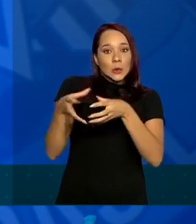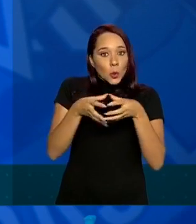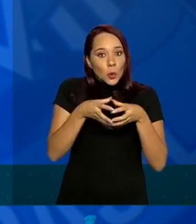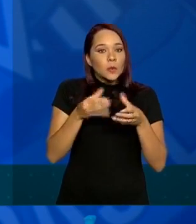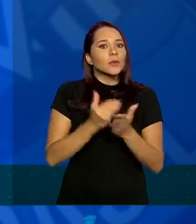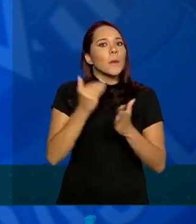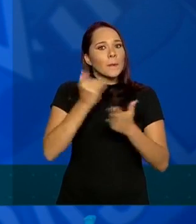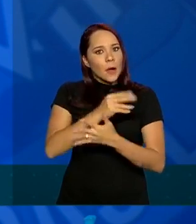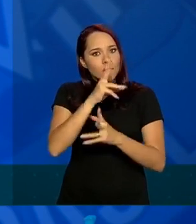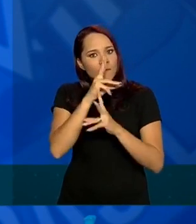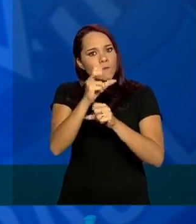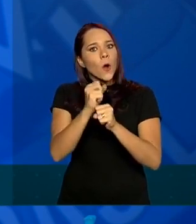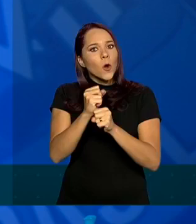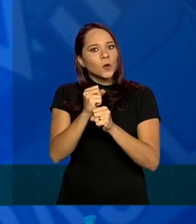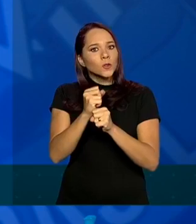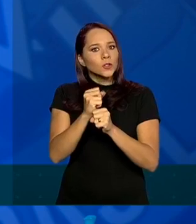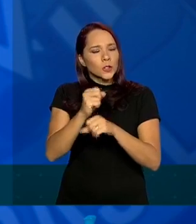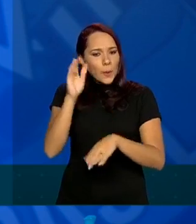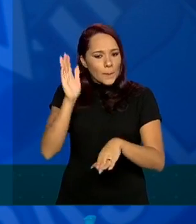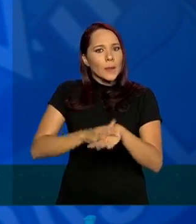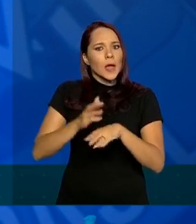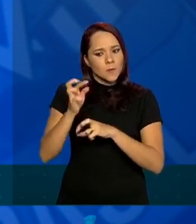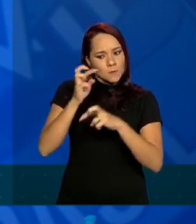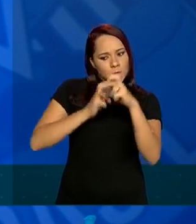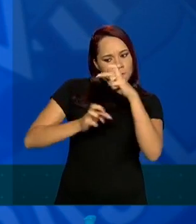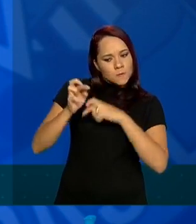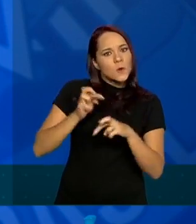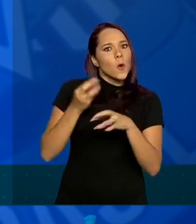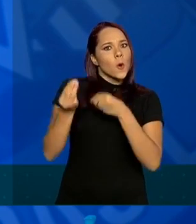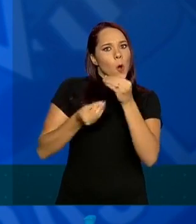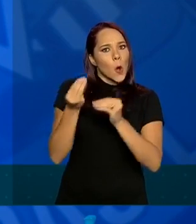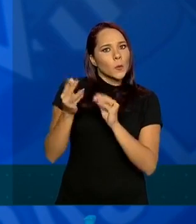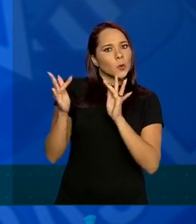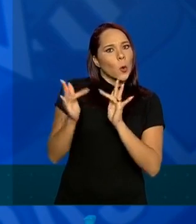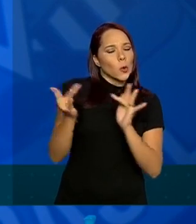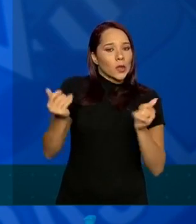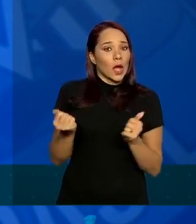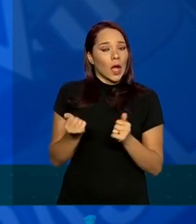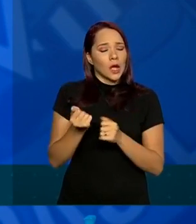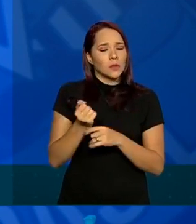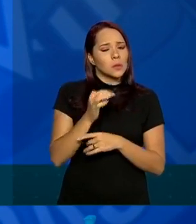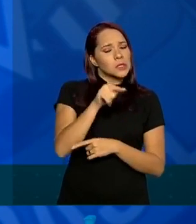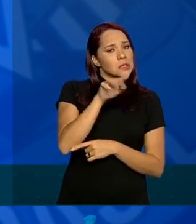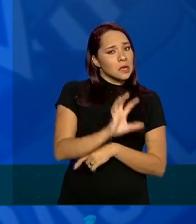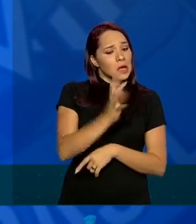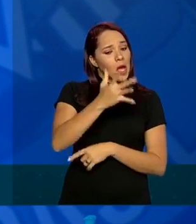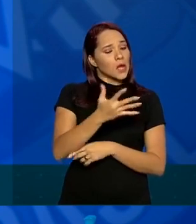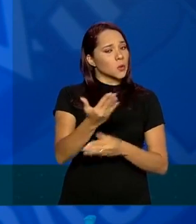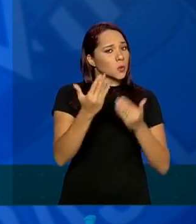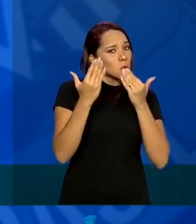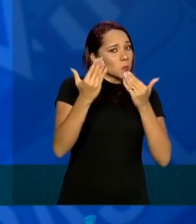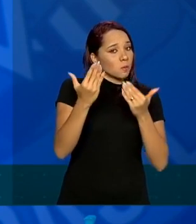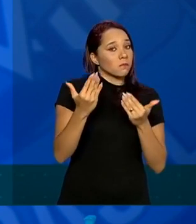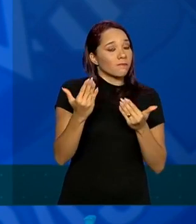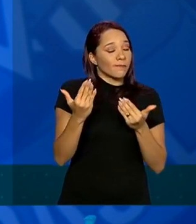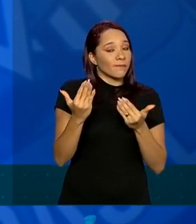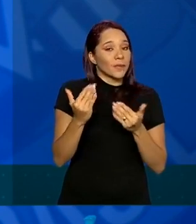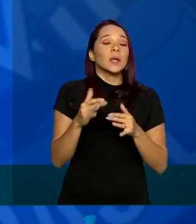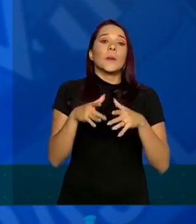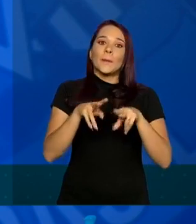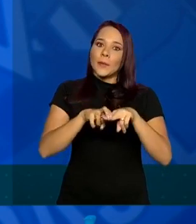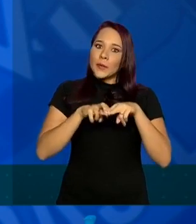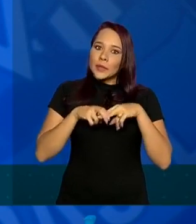o monitoramento dos contatos, dos casos suspeitos. E por isso, a